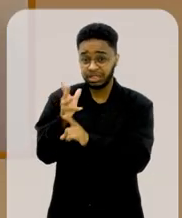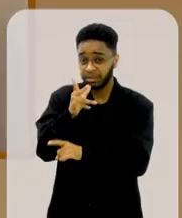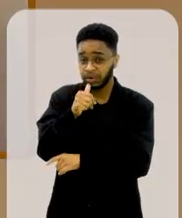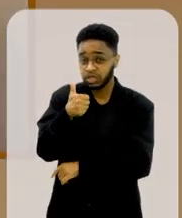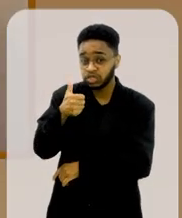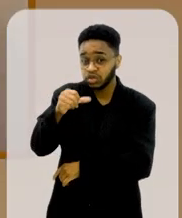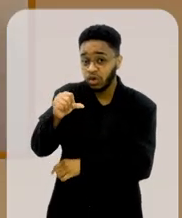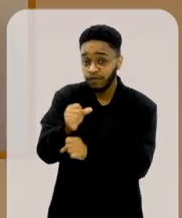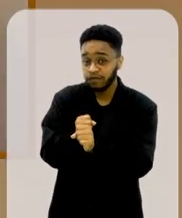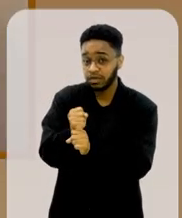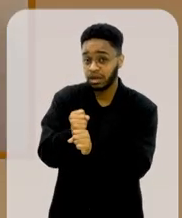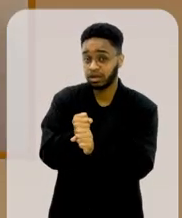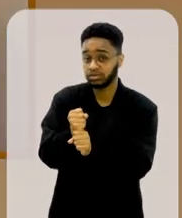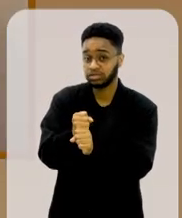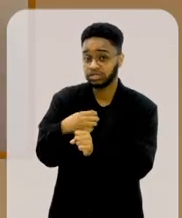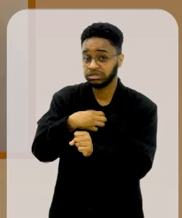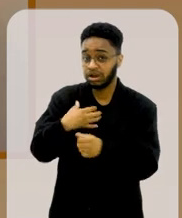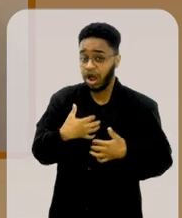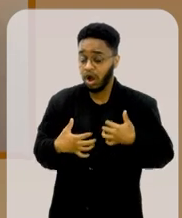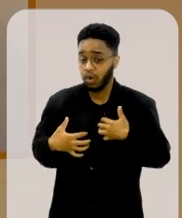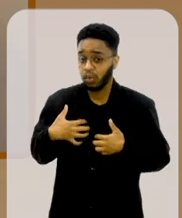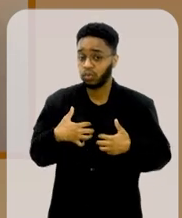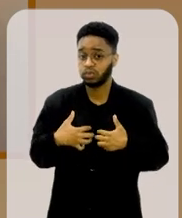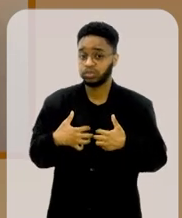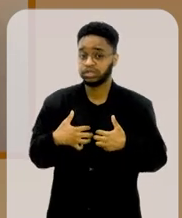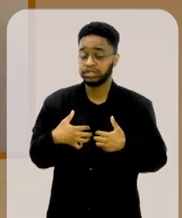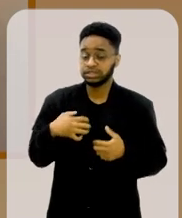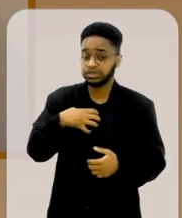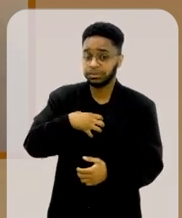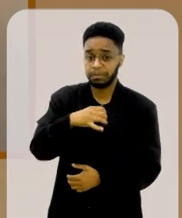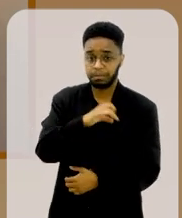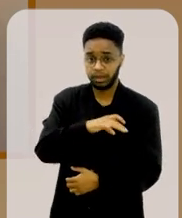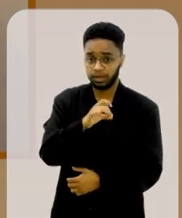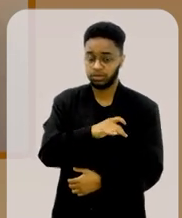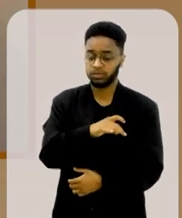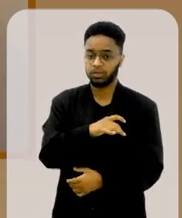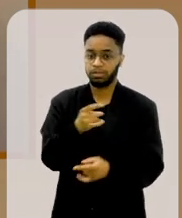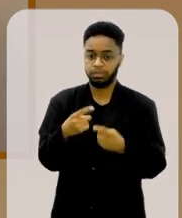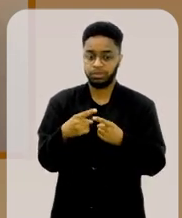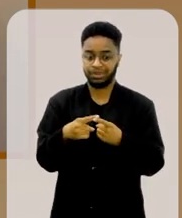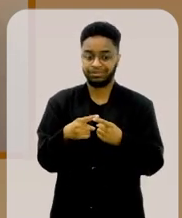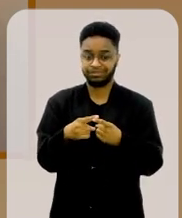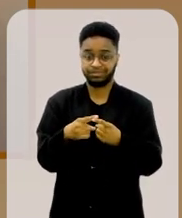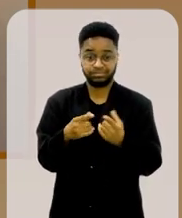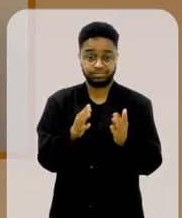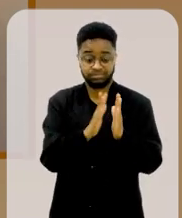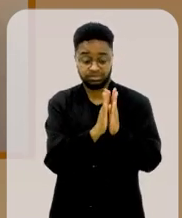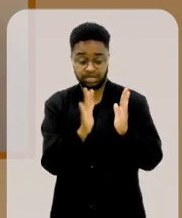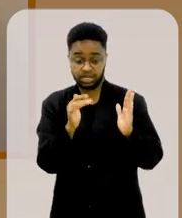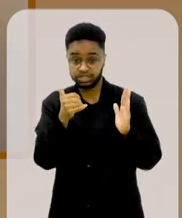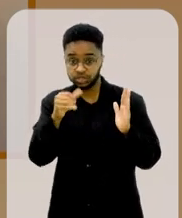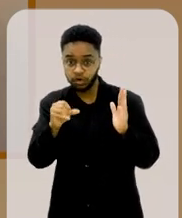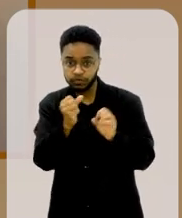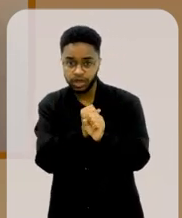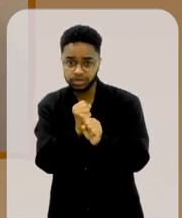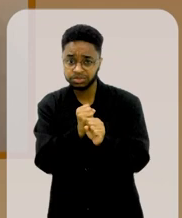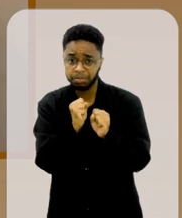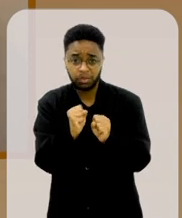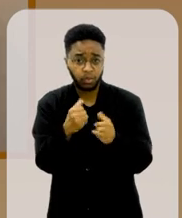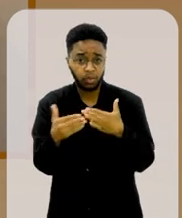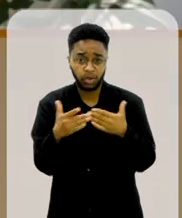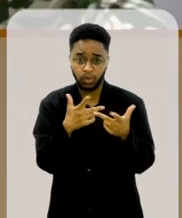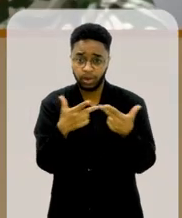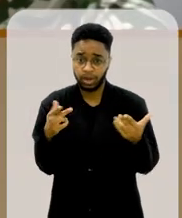anos convivendo com aquela angústia, com aquele medo. Porque 19 anos, tudo pode